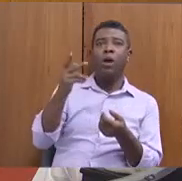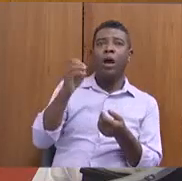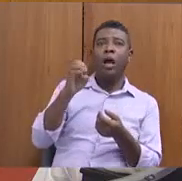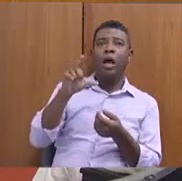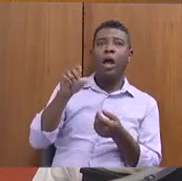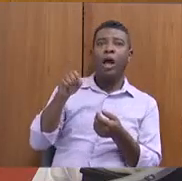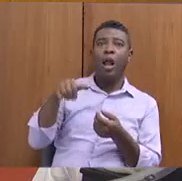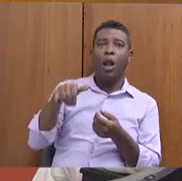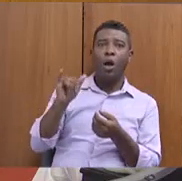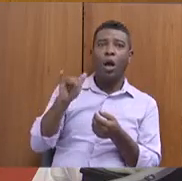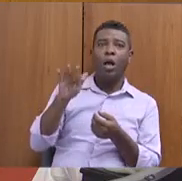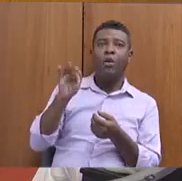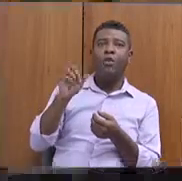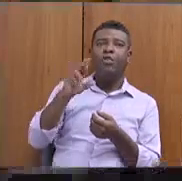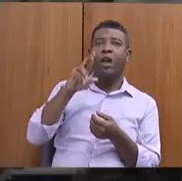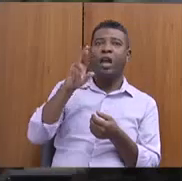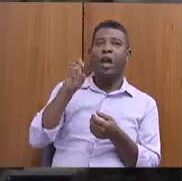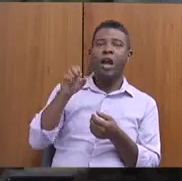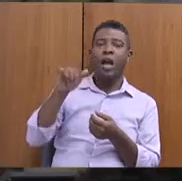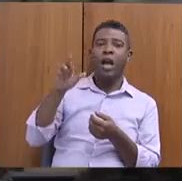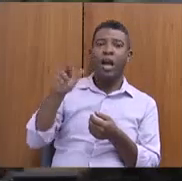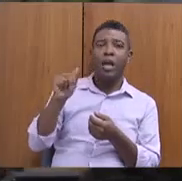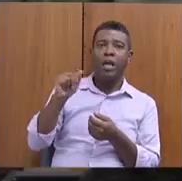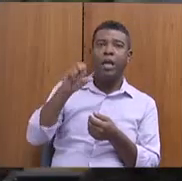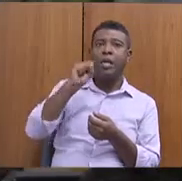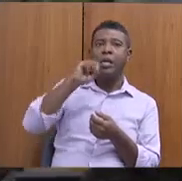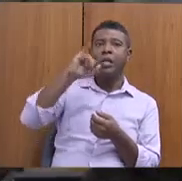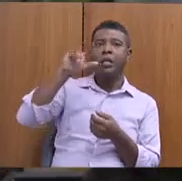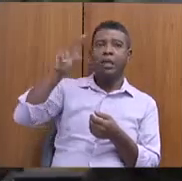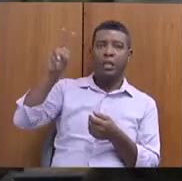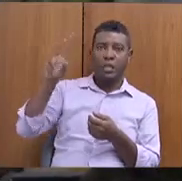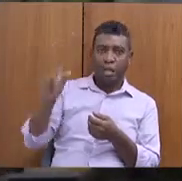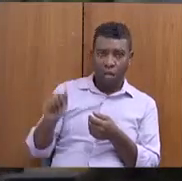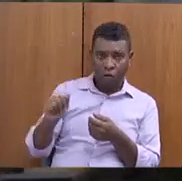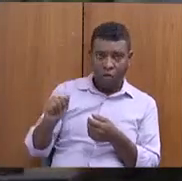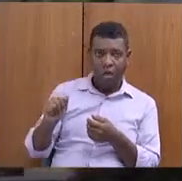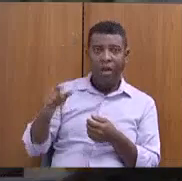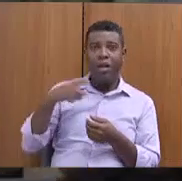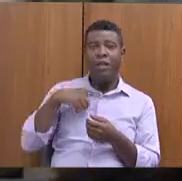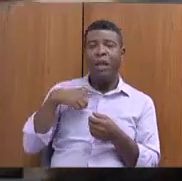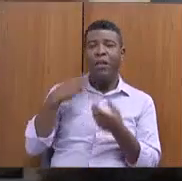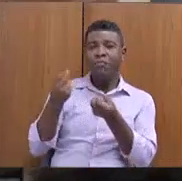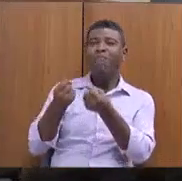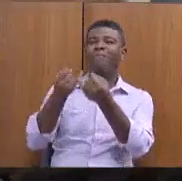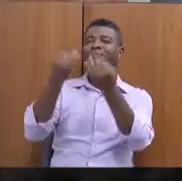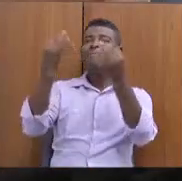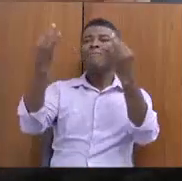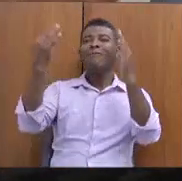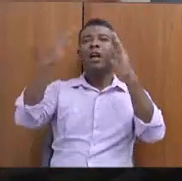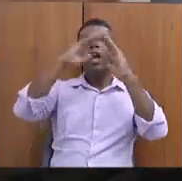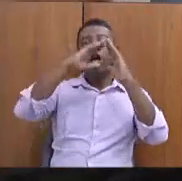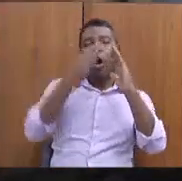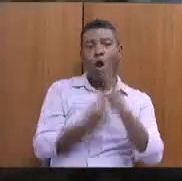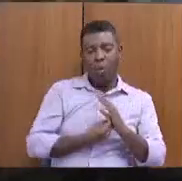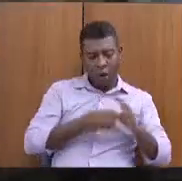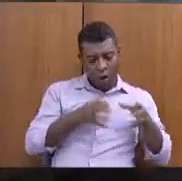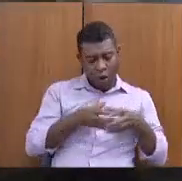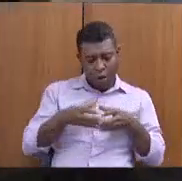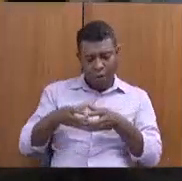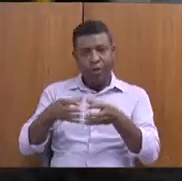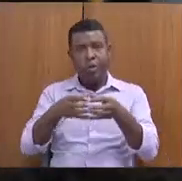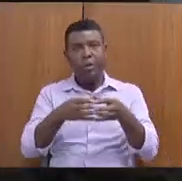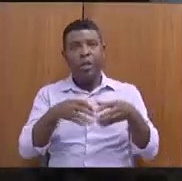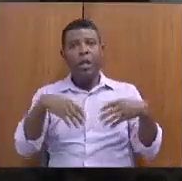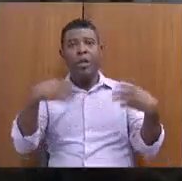no Estado de Minas Gerais cerca de 1.043 comunidades quilombolas. Aí é certo que a maioria desse programa deve ser quilombola,